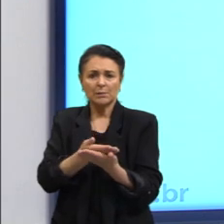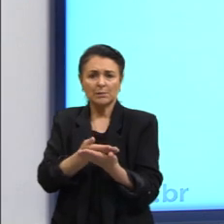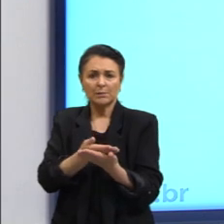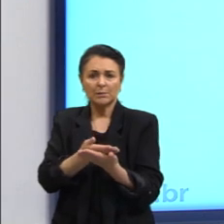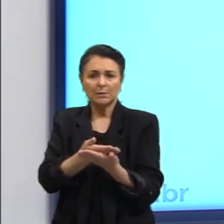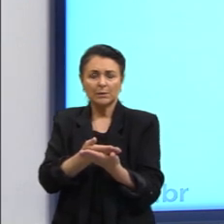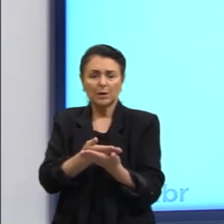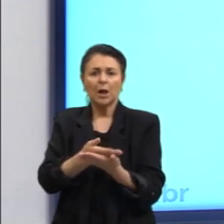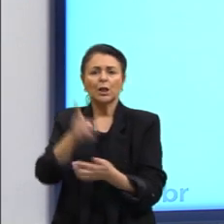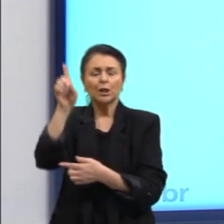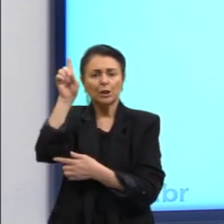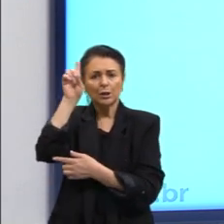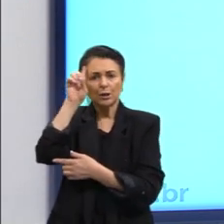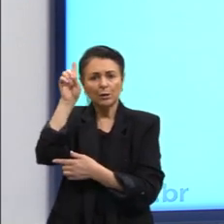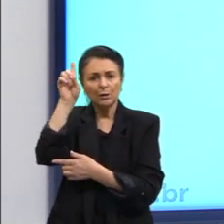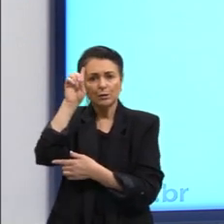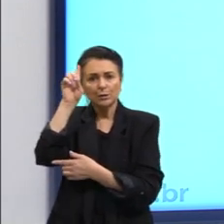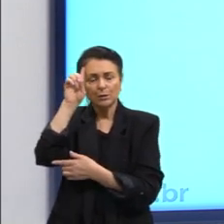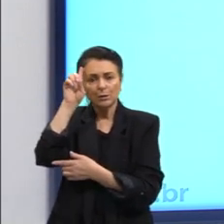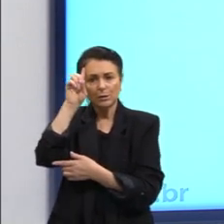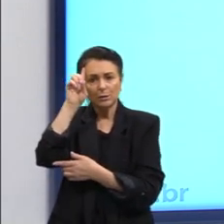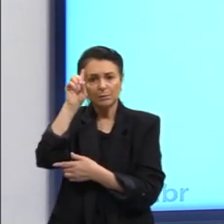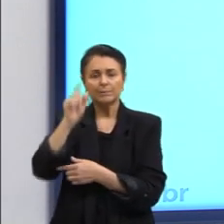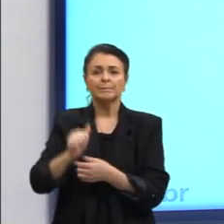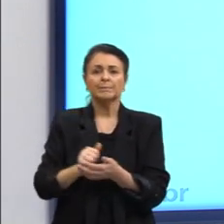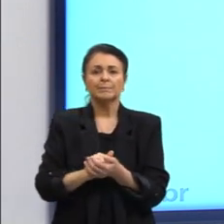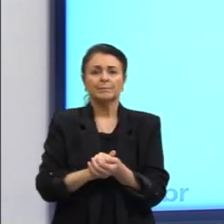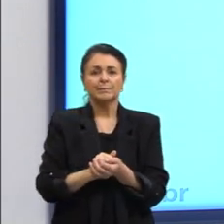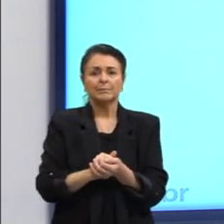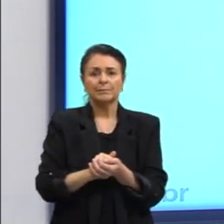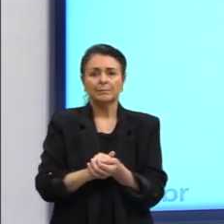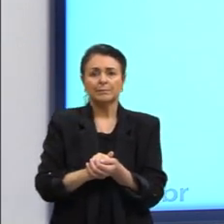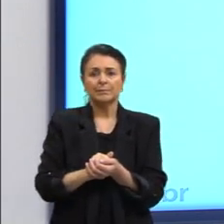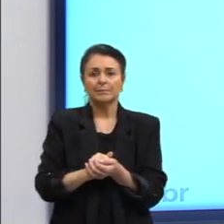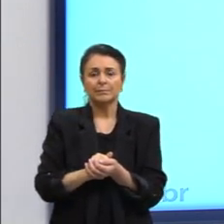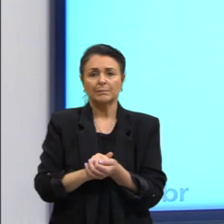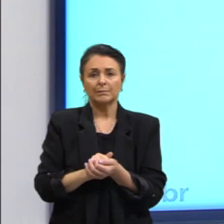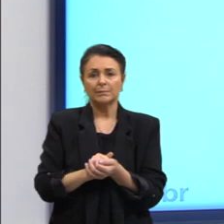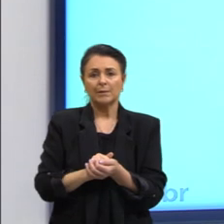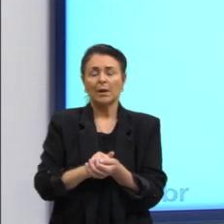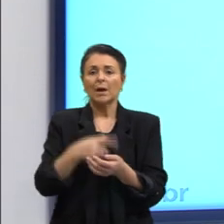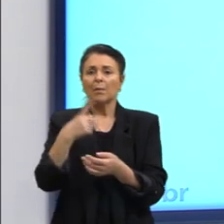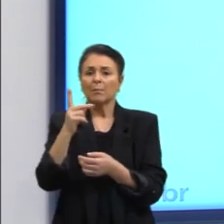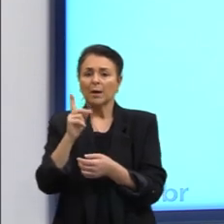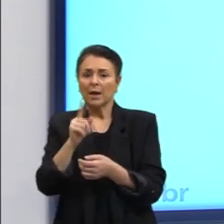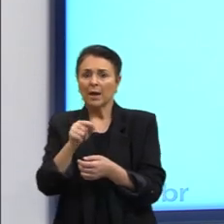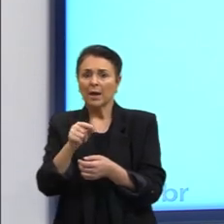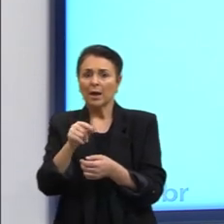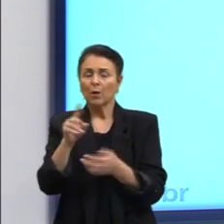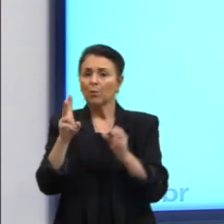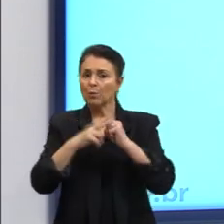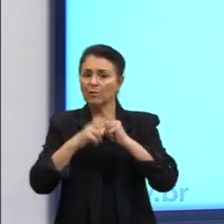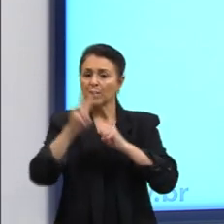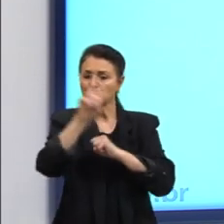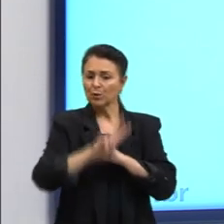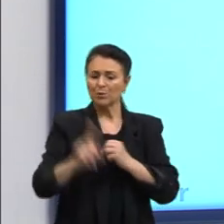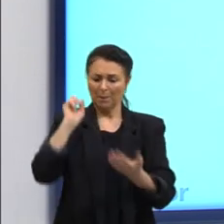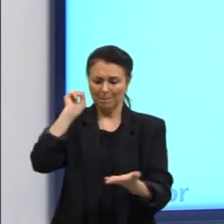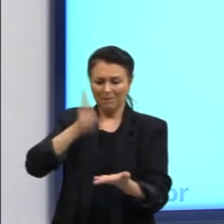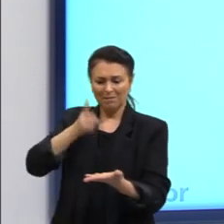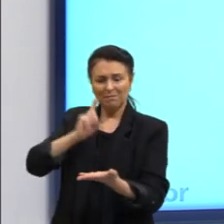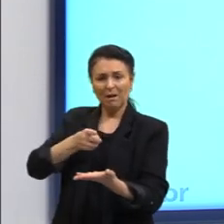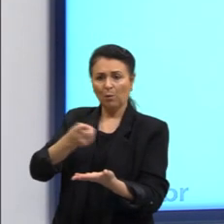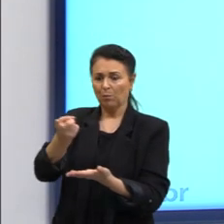Todos os dias Cantê Então Para dar ordem Esses são os três modos